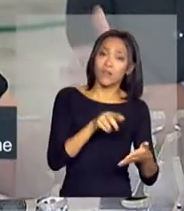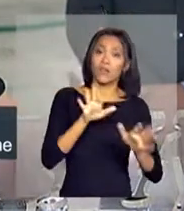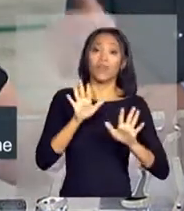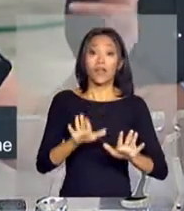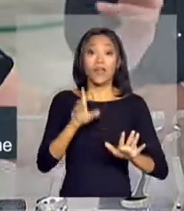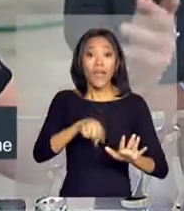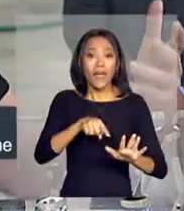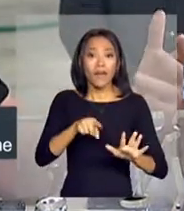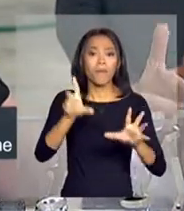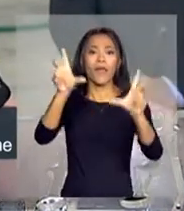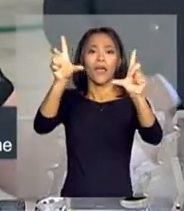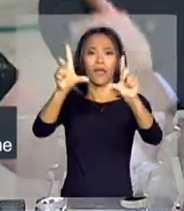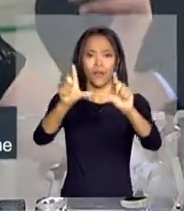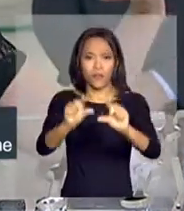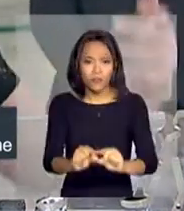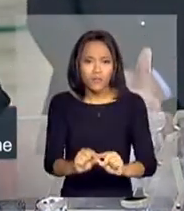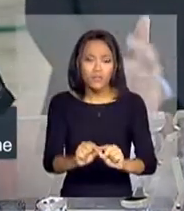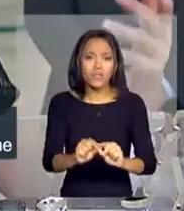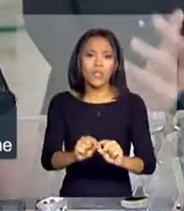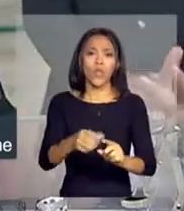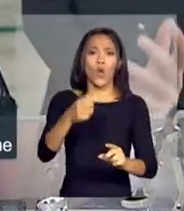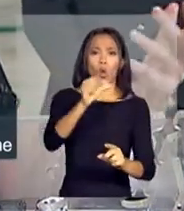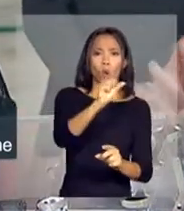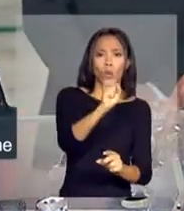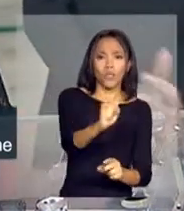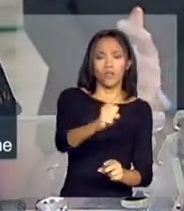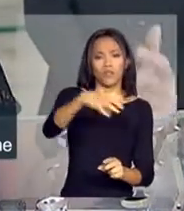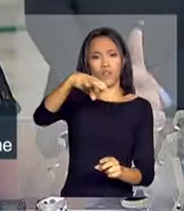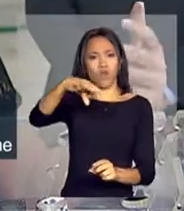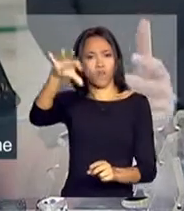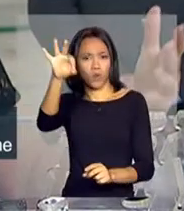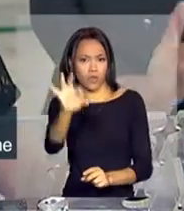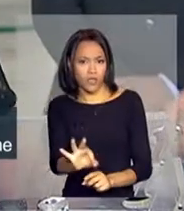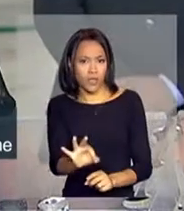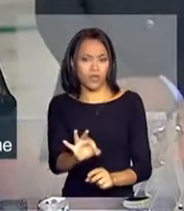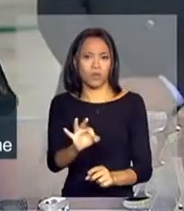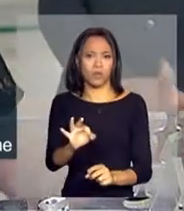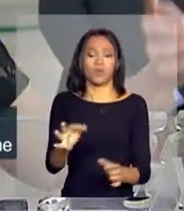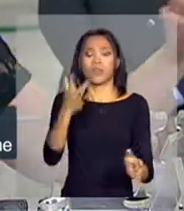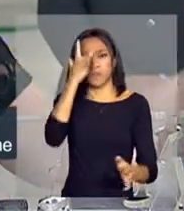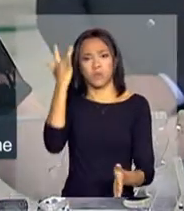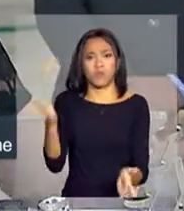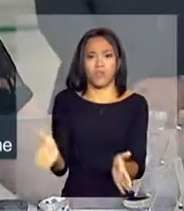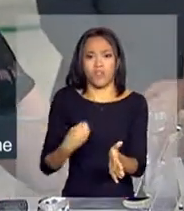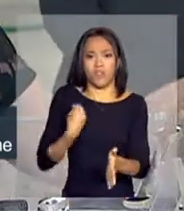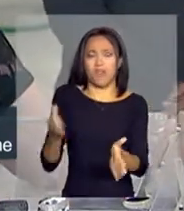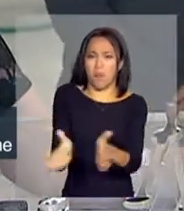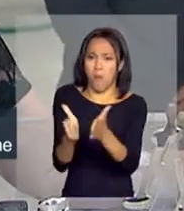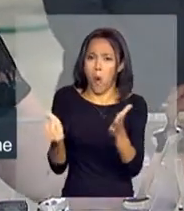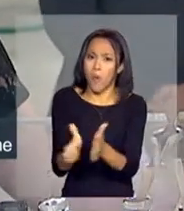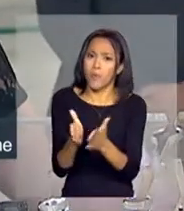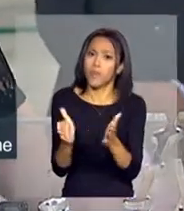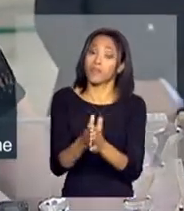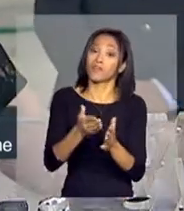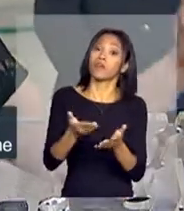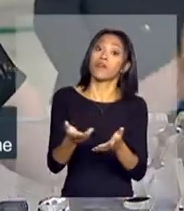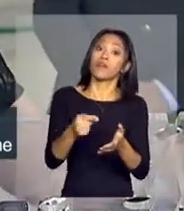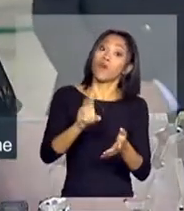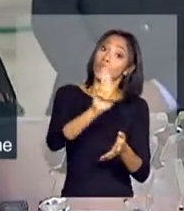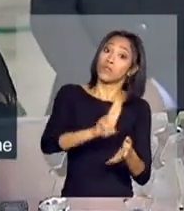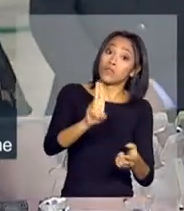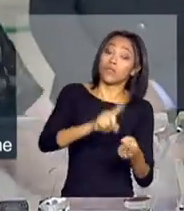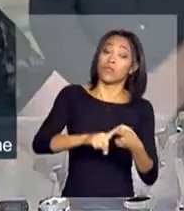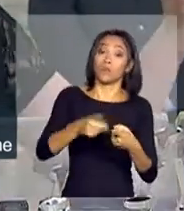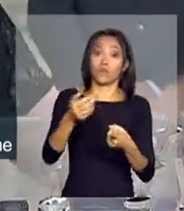que é o impacto de redução de 89% da extrema pobreza, considerando o Bolsa Família, o